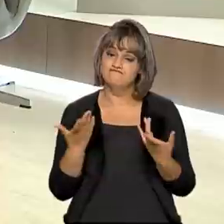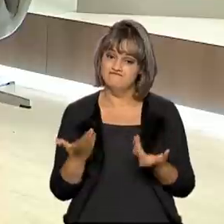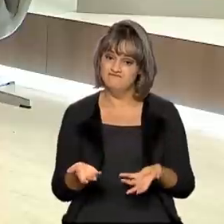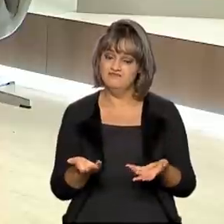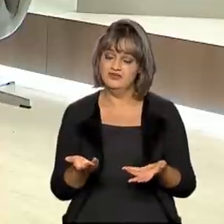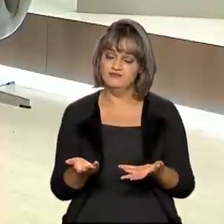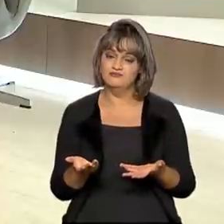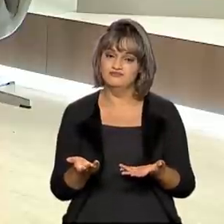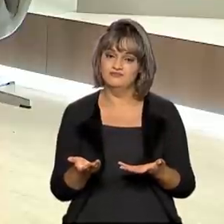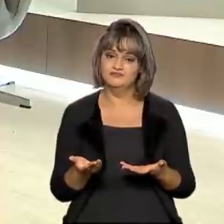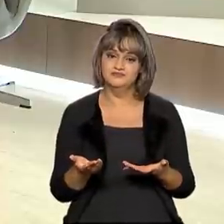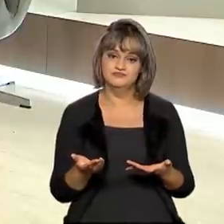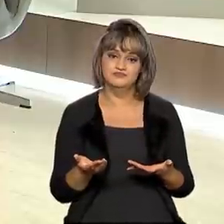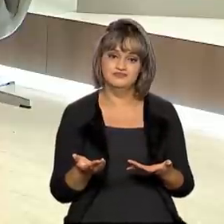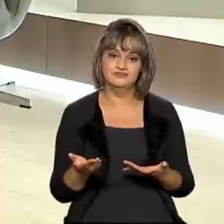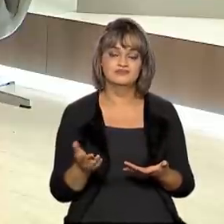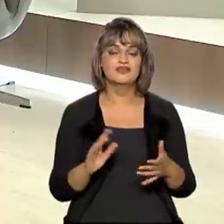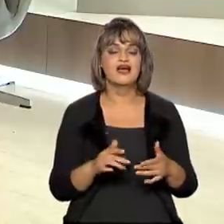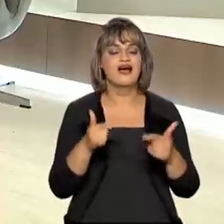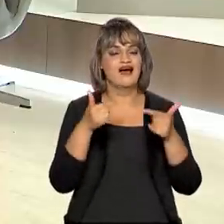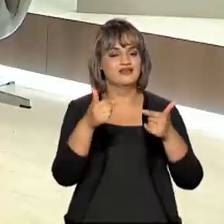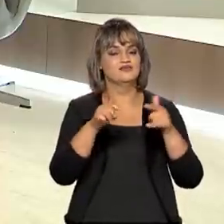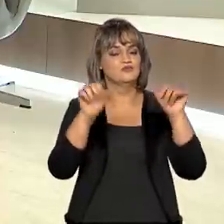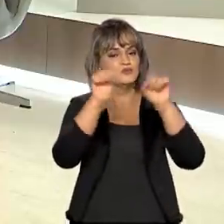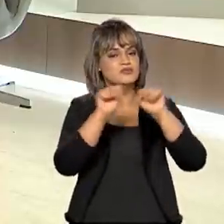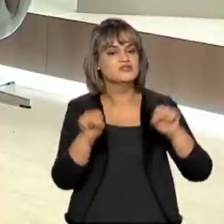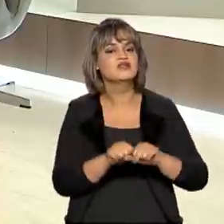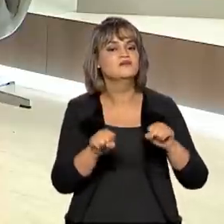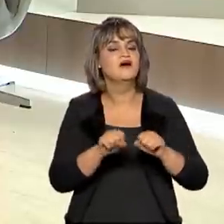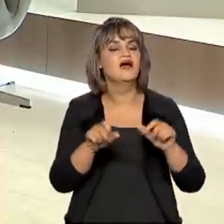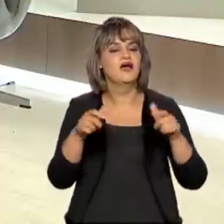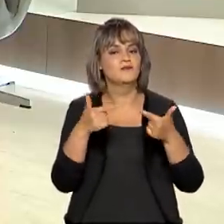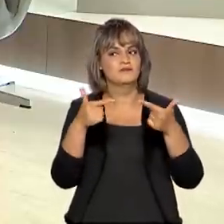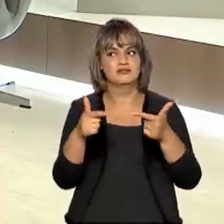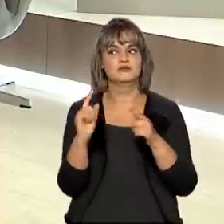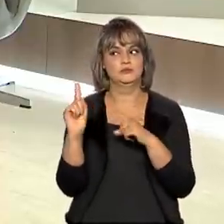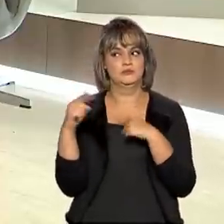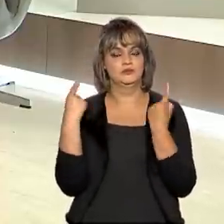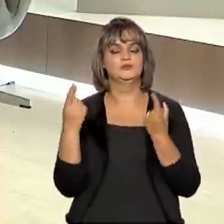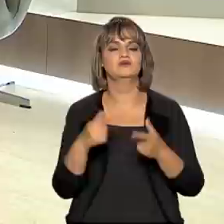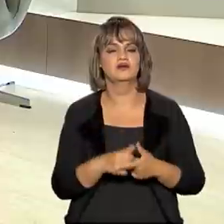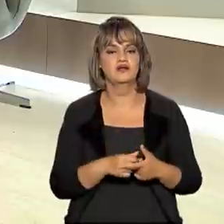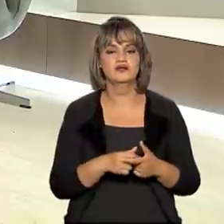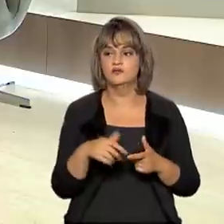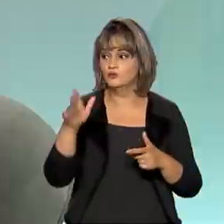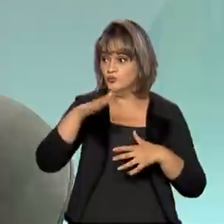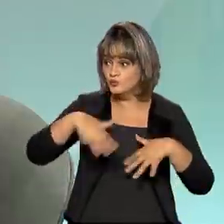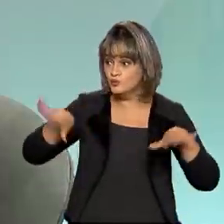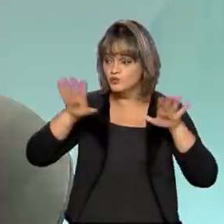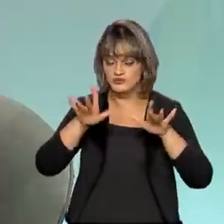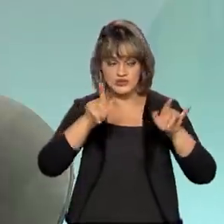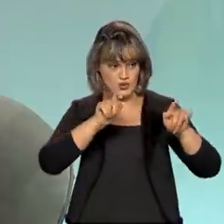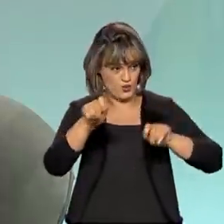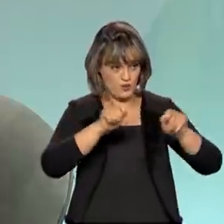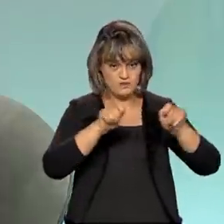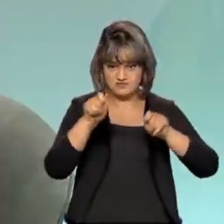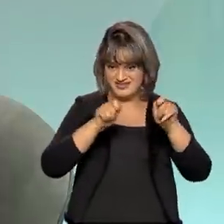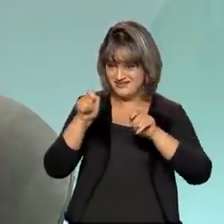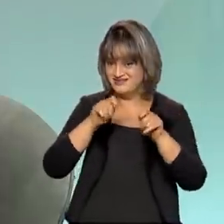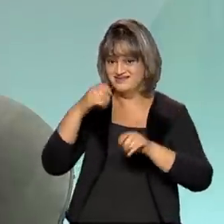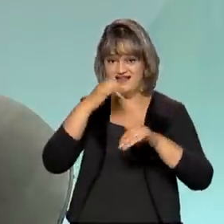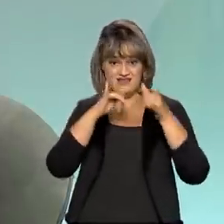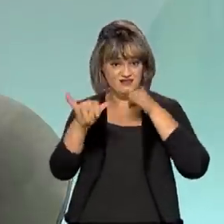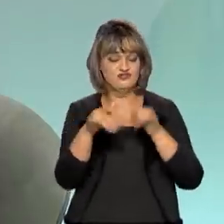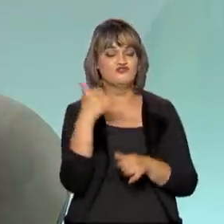atendimento, a operação do sistema vai ser uma operação muito desafiante. Então, toda a ajuda que dermos, todos nós